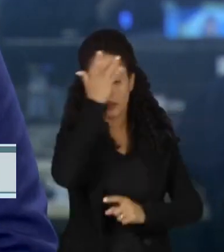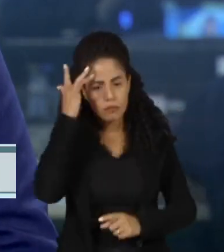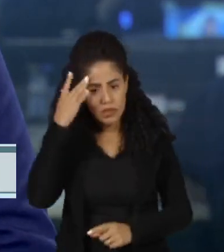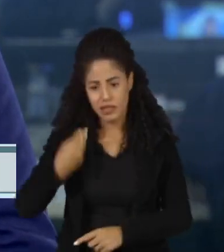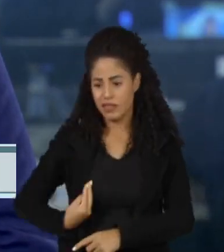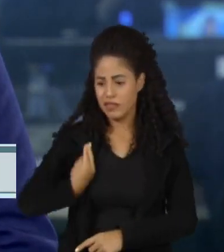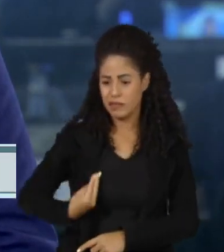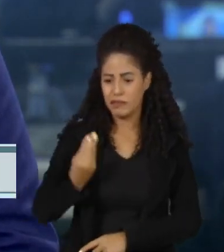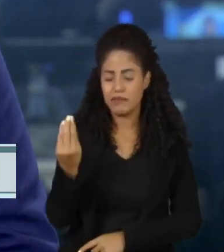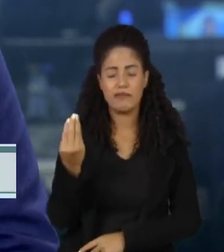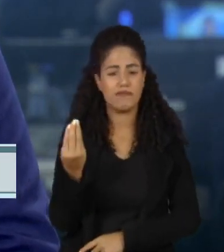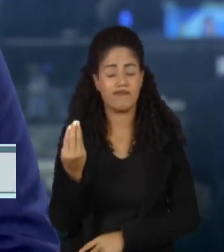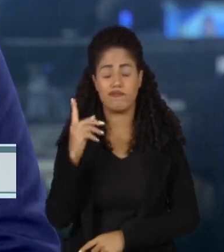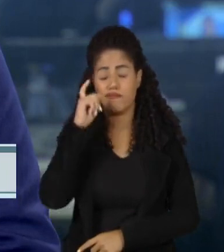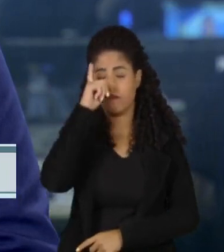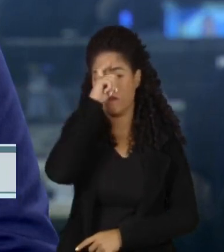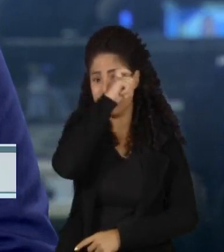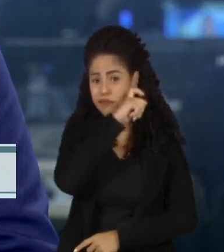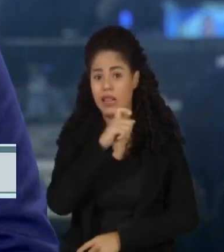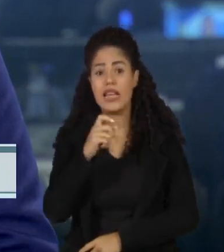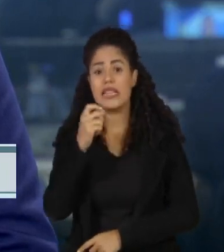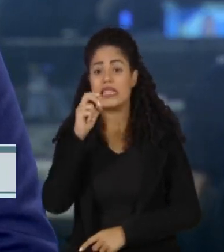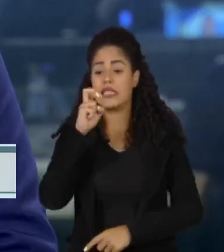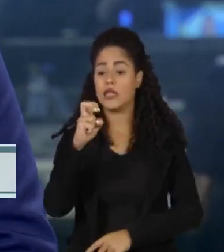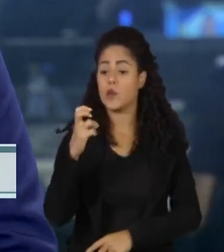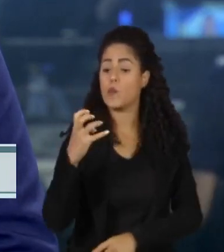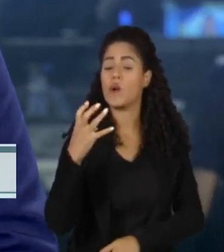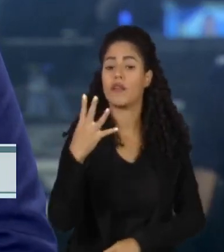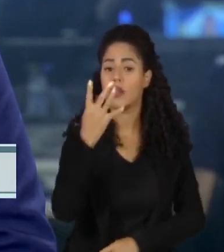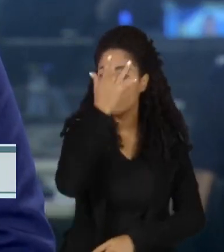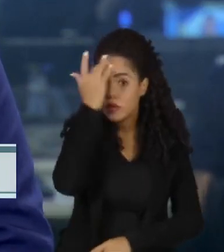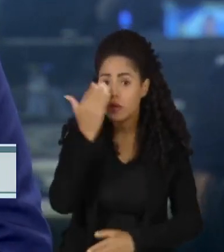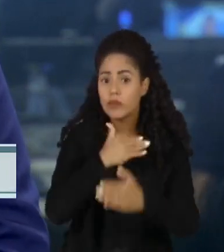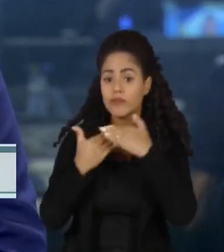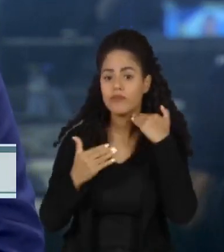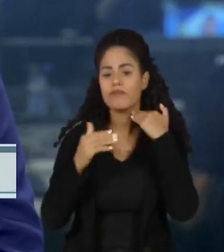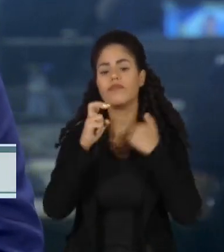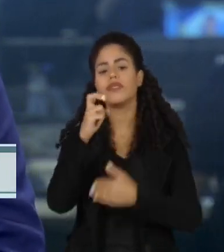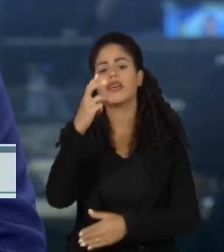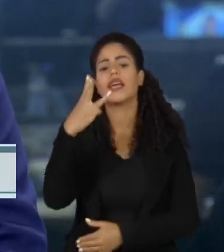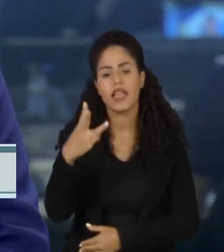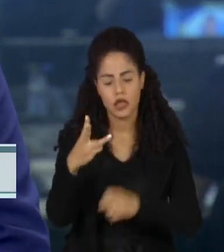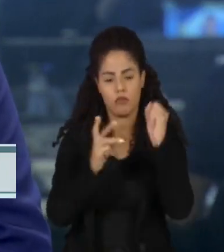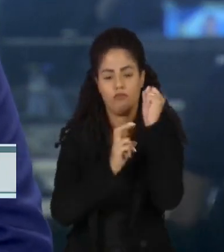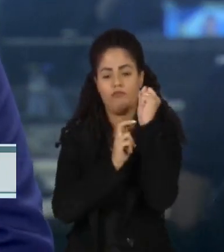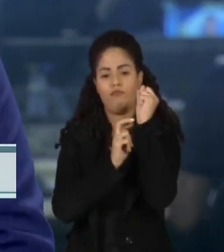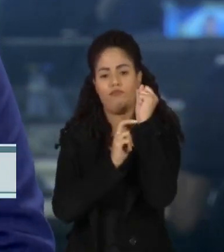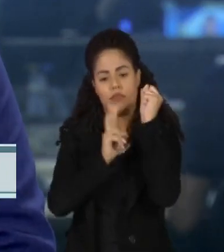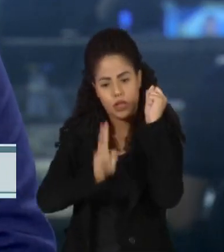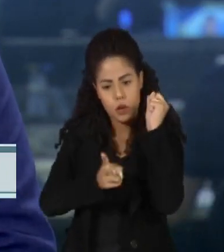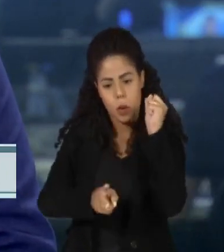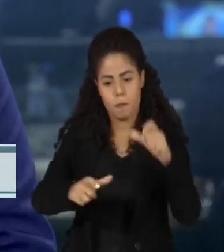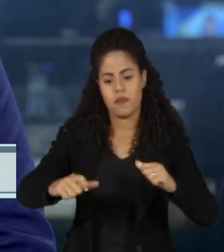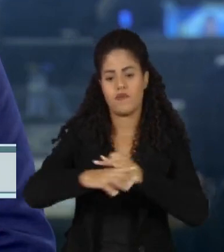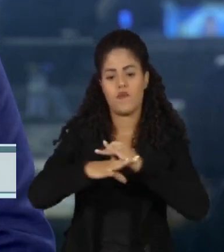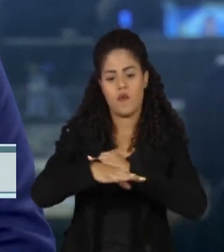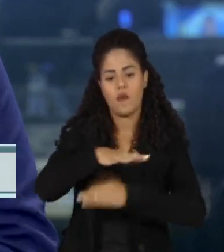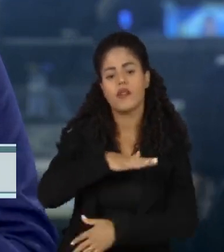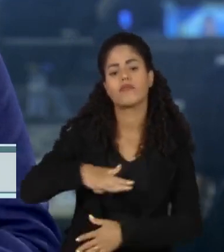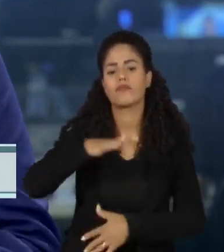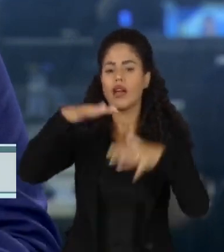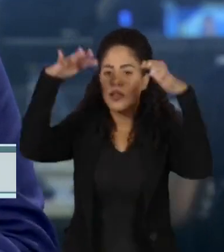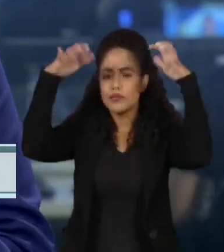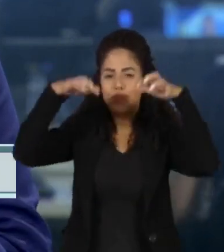diminuem. Já são 54 óbitos confirmados, 53 deles em São Sebastião, cidade mais afetada pelo